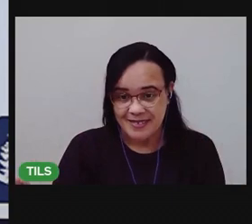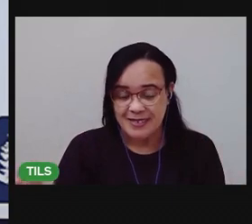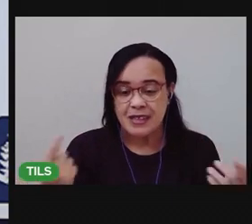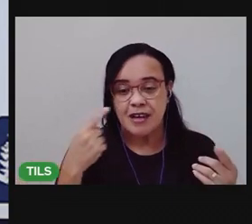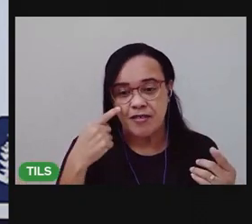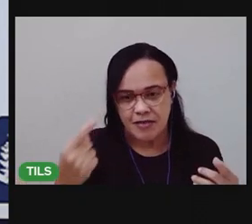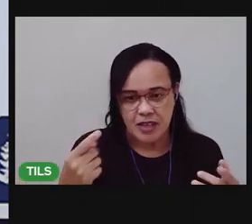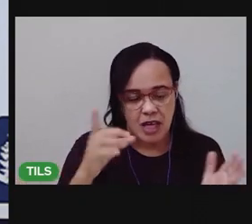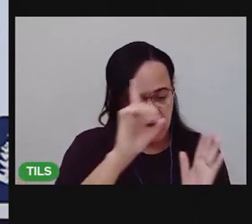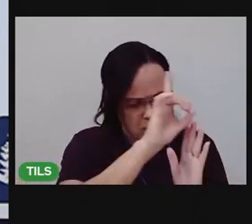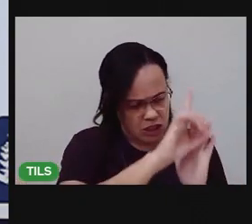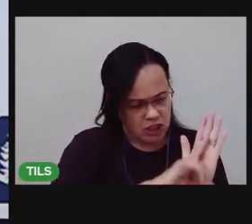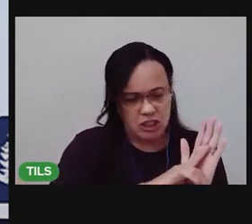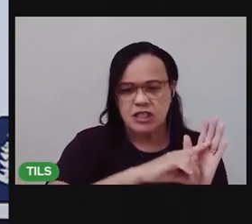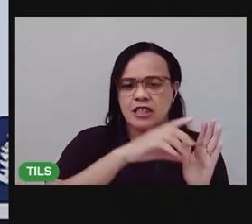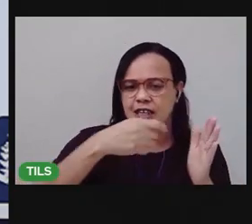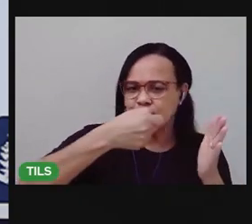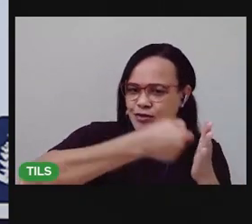direitos e deveres.